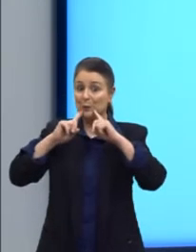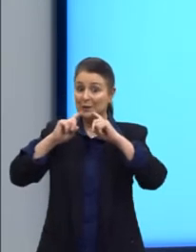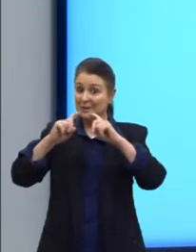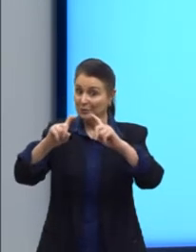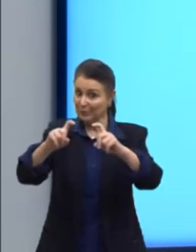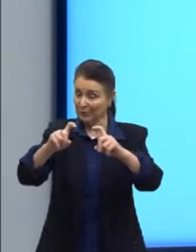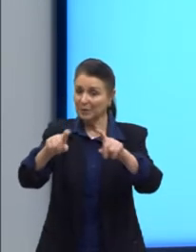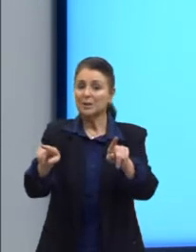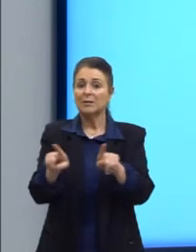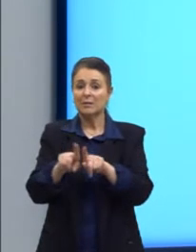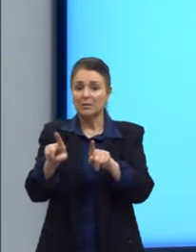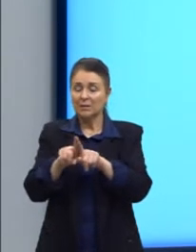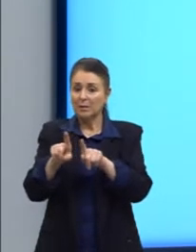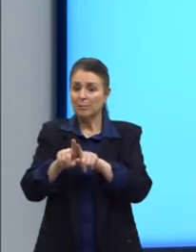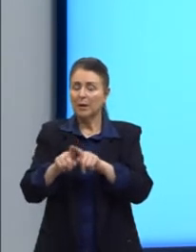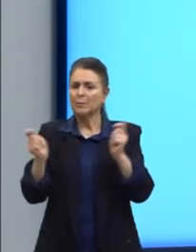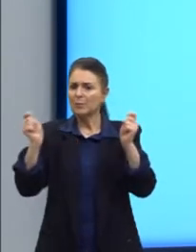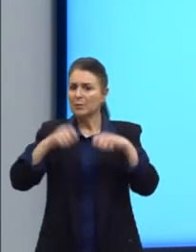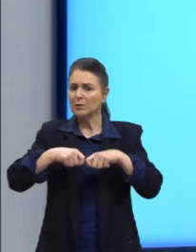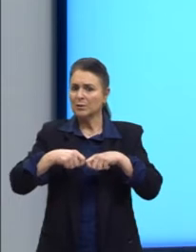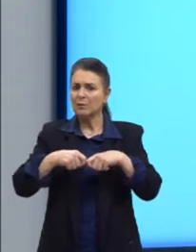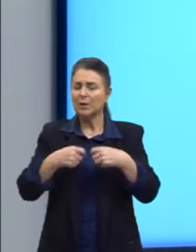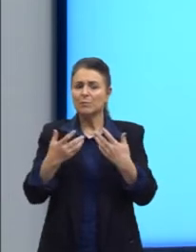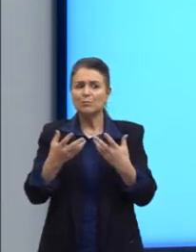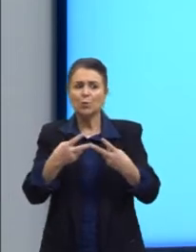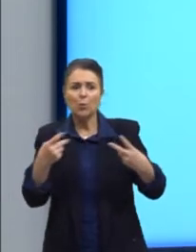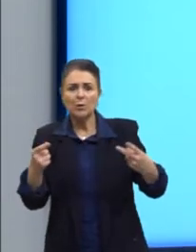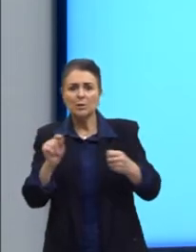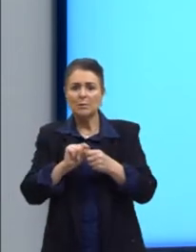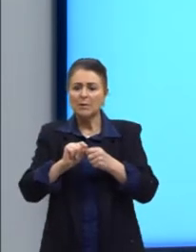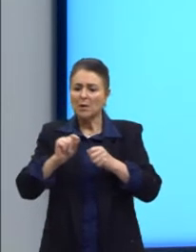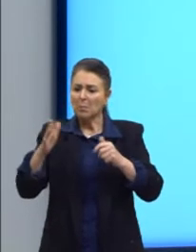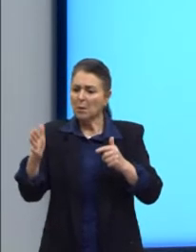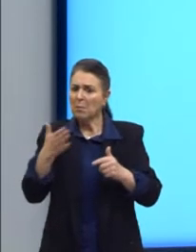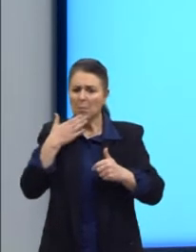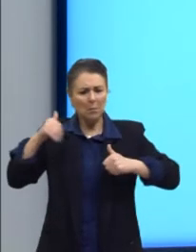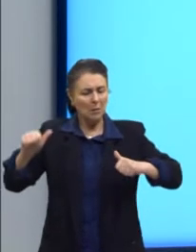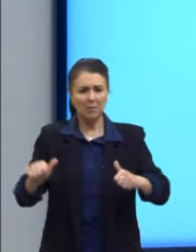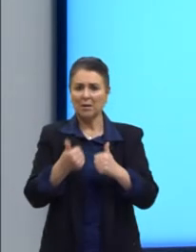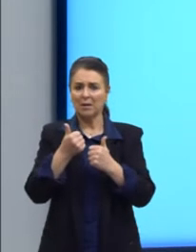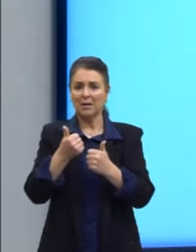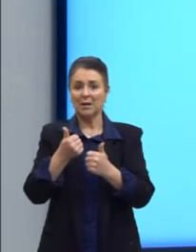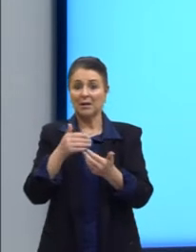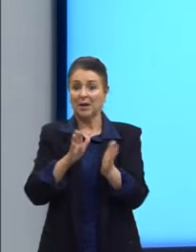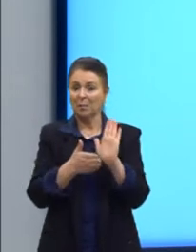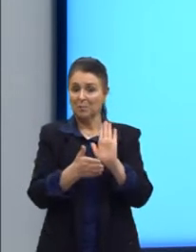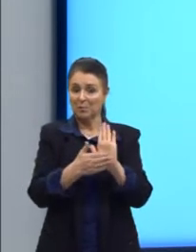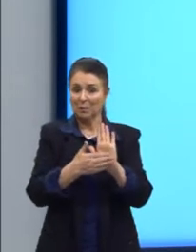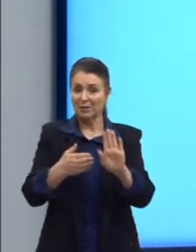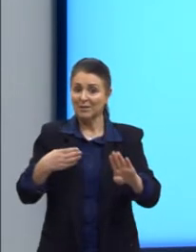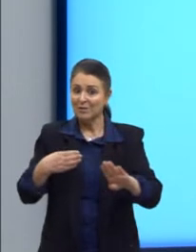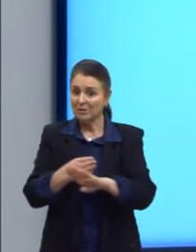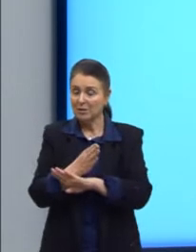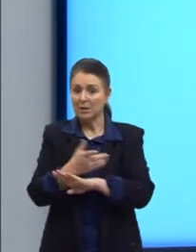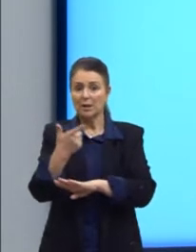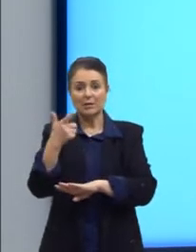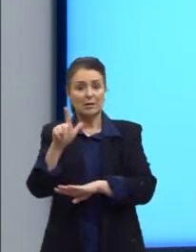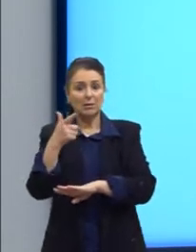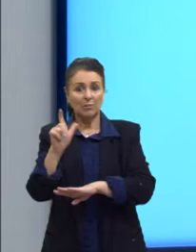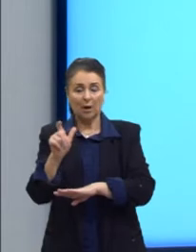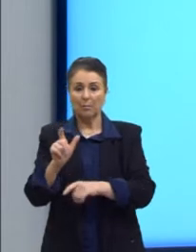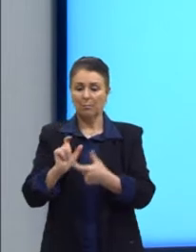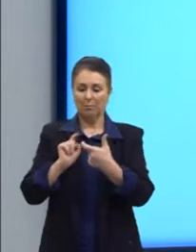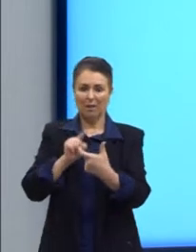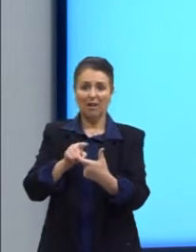e também possíveis meios de melhoria, que é a proposta de intervenção. Sem a presença de palavras de baixo